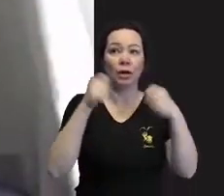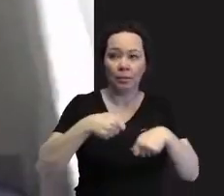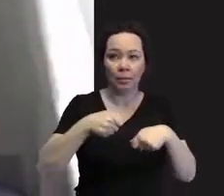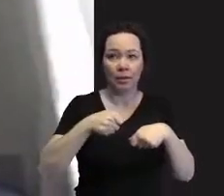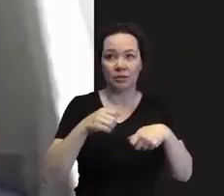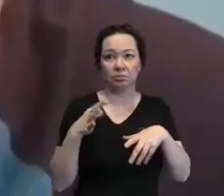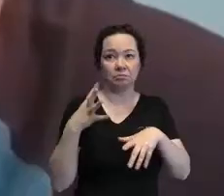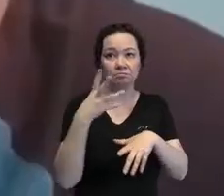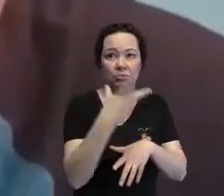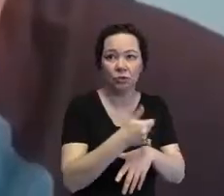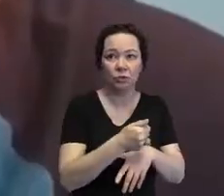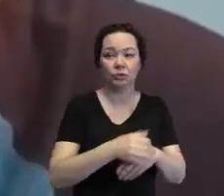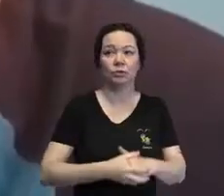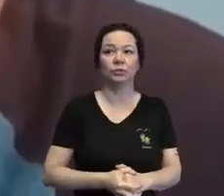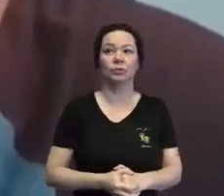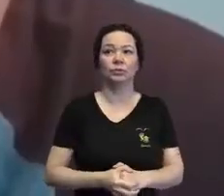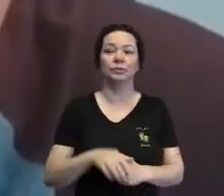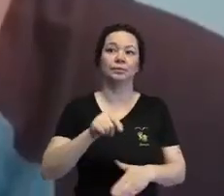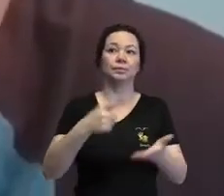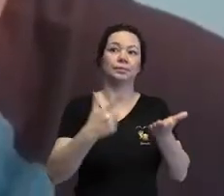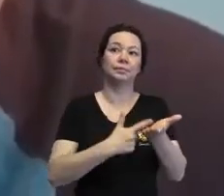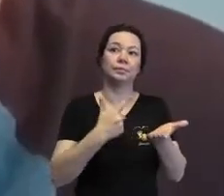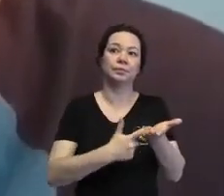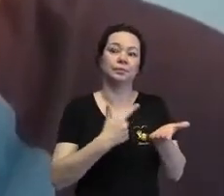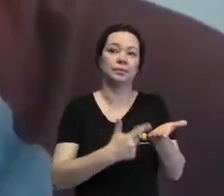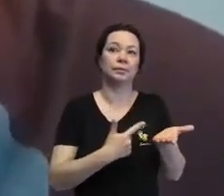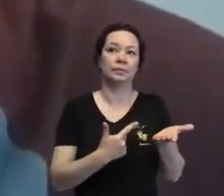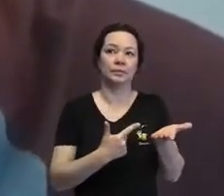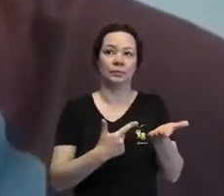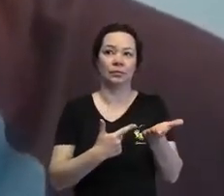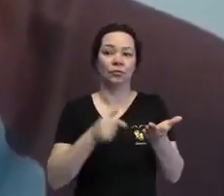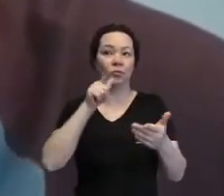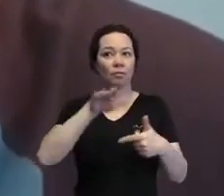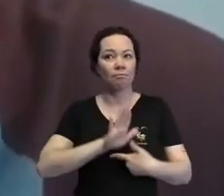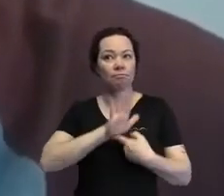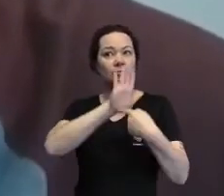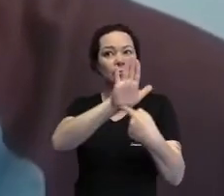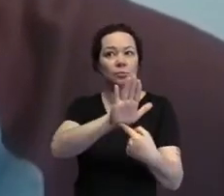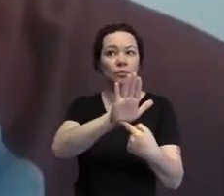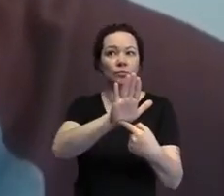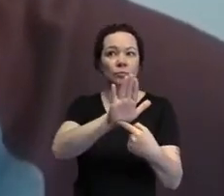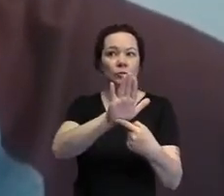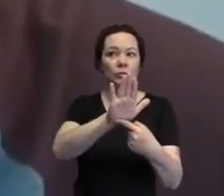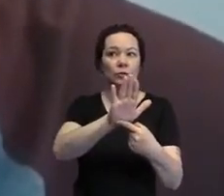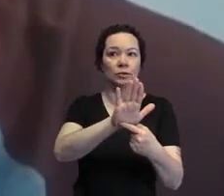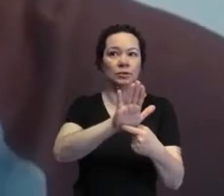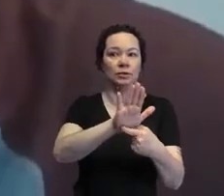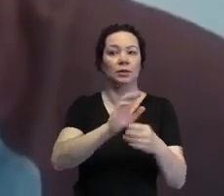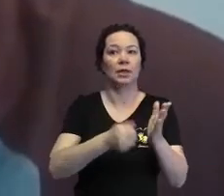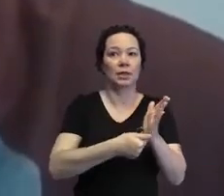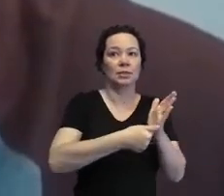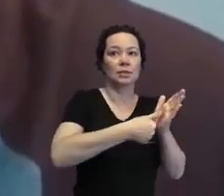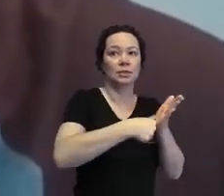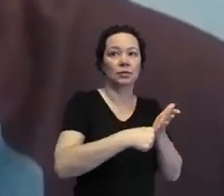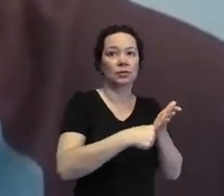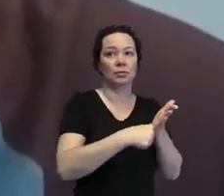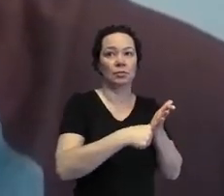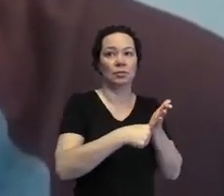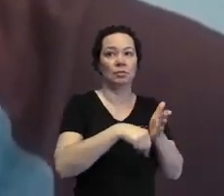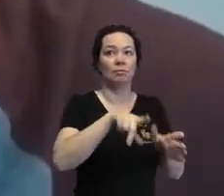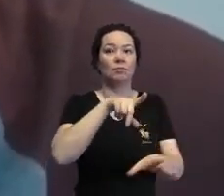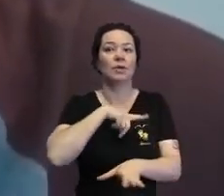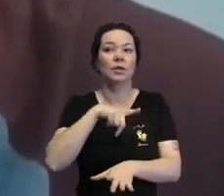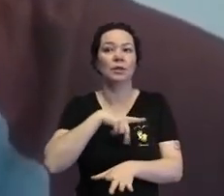e esse livro foi para mostrar às pessoas de Down que a gente